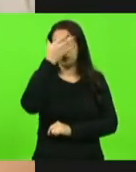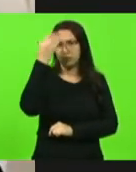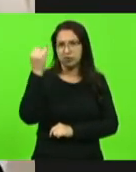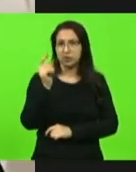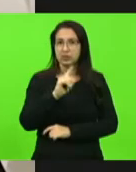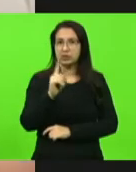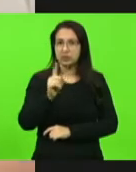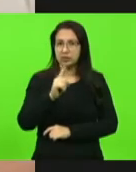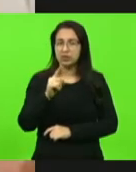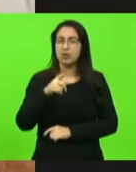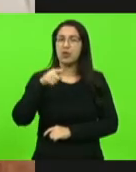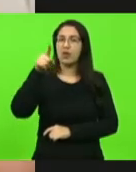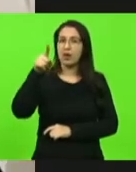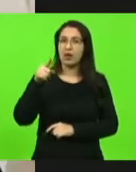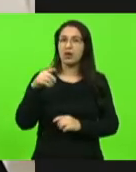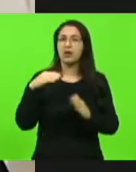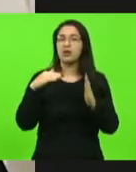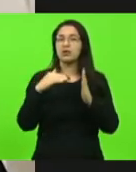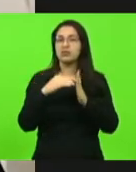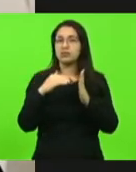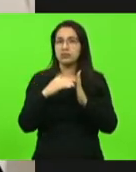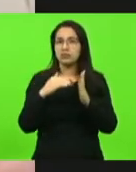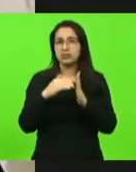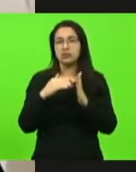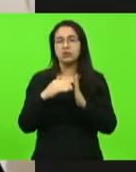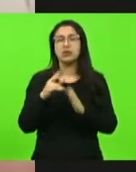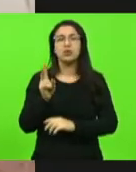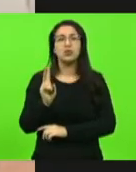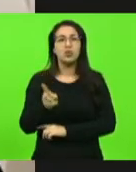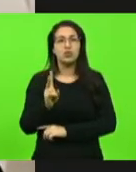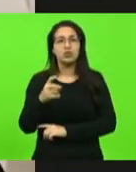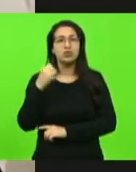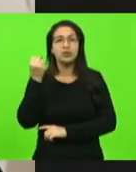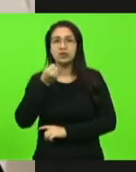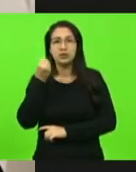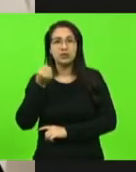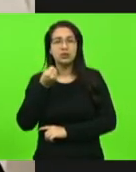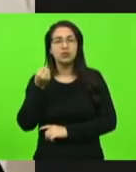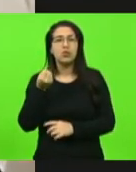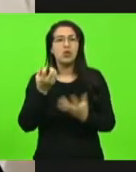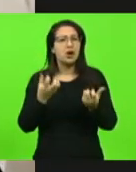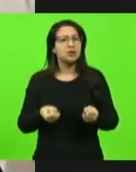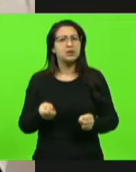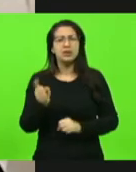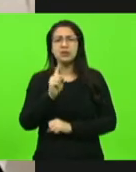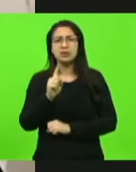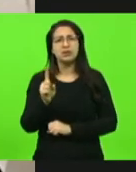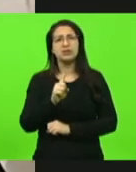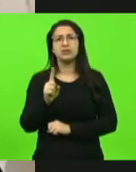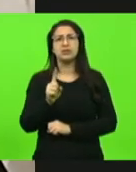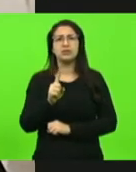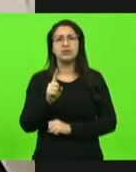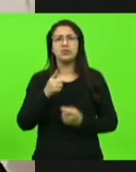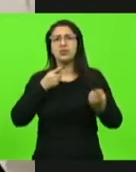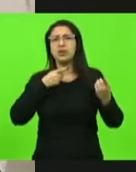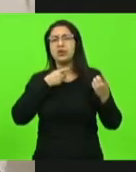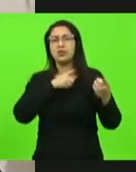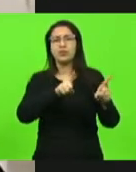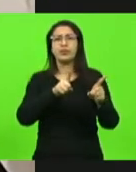trabalhando, entrando em contato, senadores não aceitem isso, não aceitem esse ataque frontal ao Estado Democrático